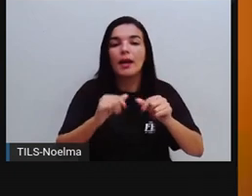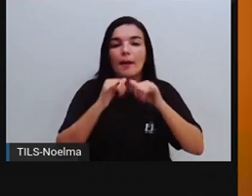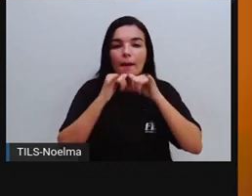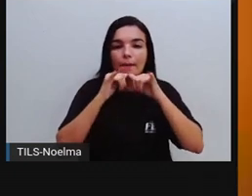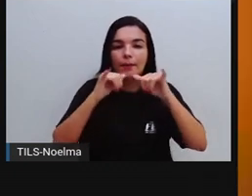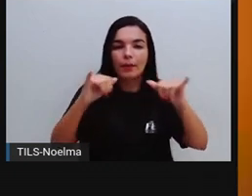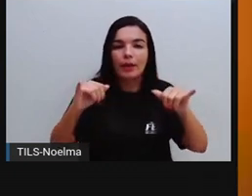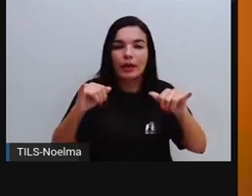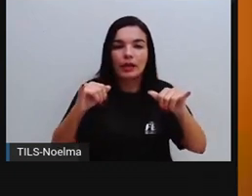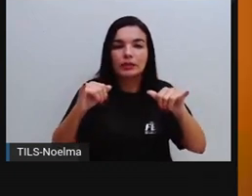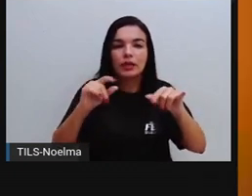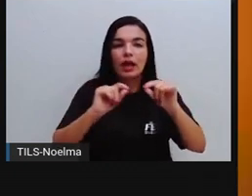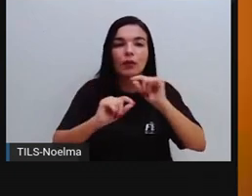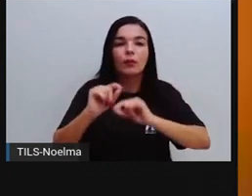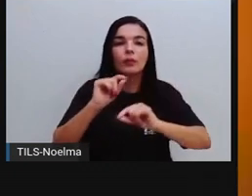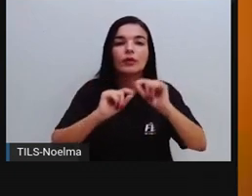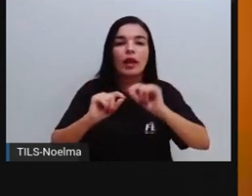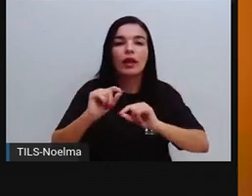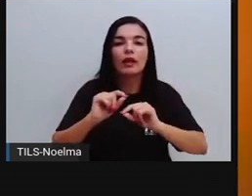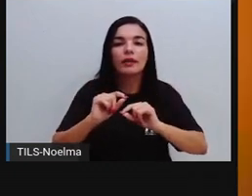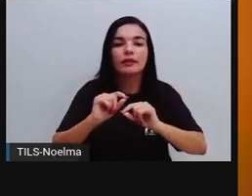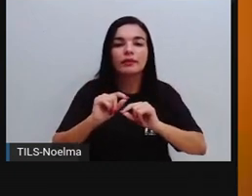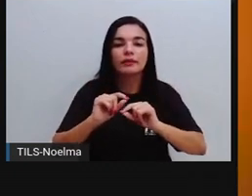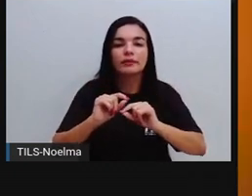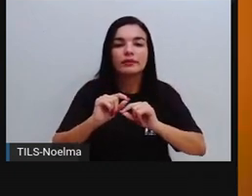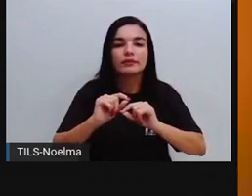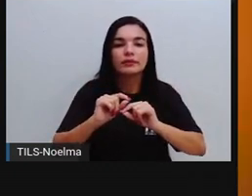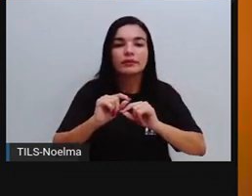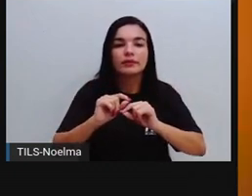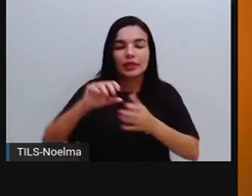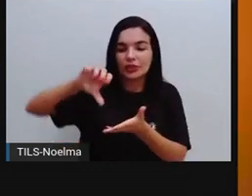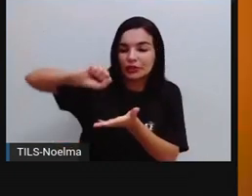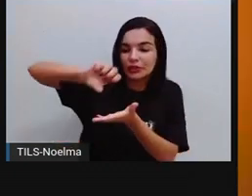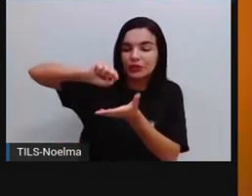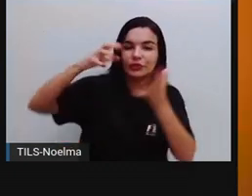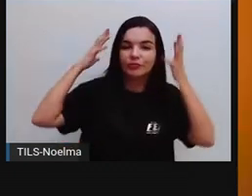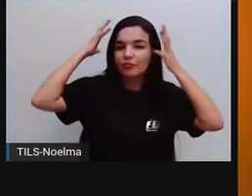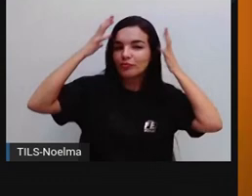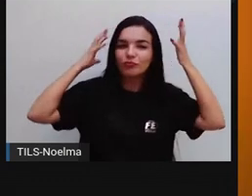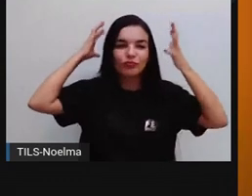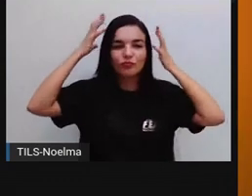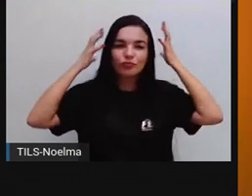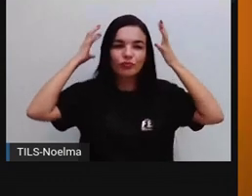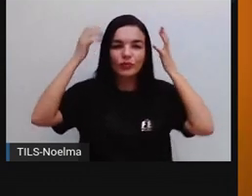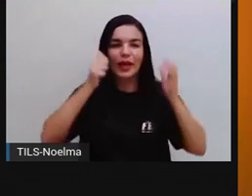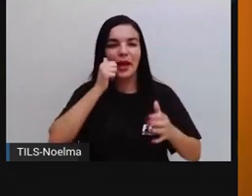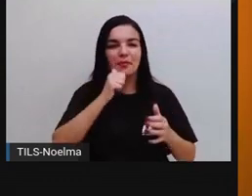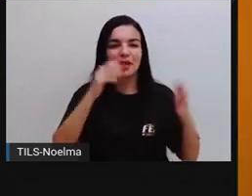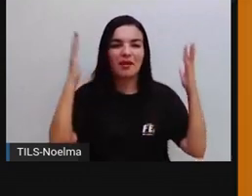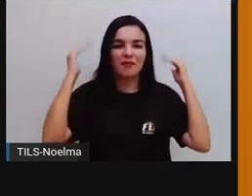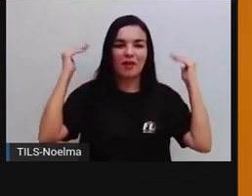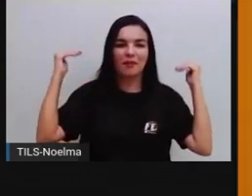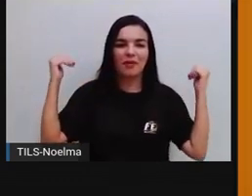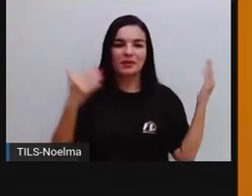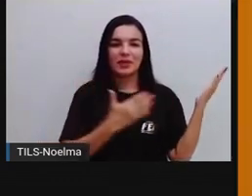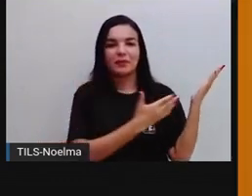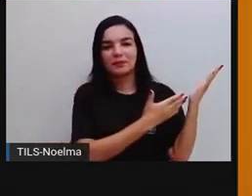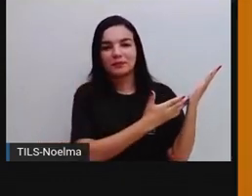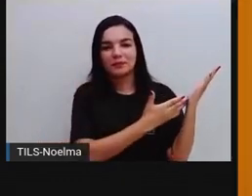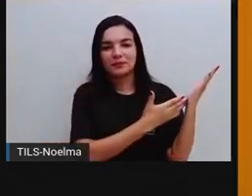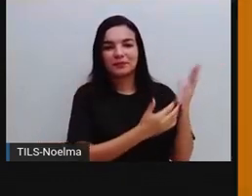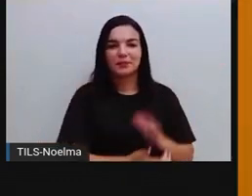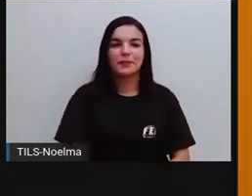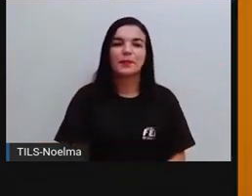de shampoo, certo? Com Thaís Araújo. Vamos lá? Não sei se vocês